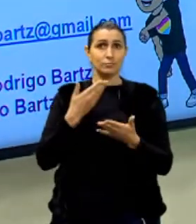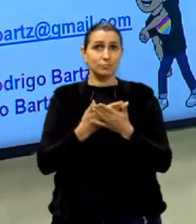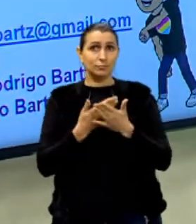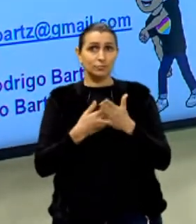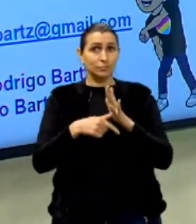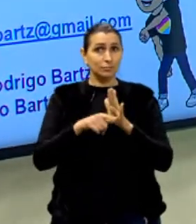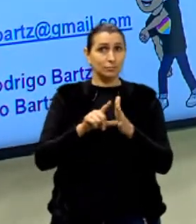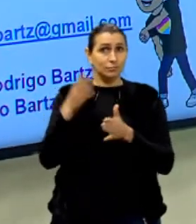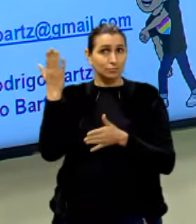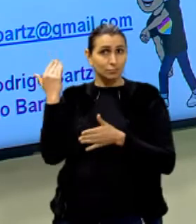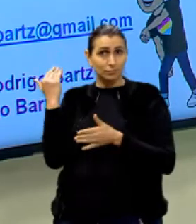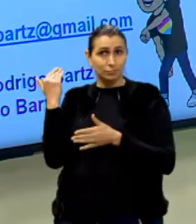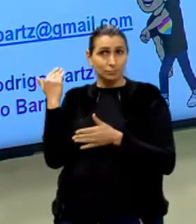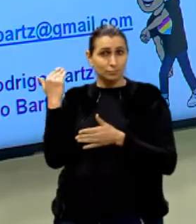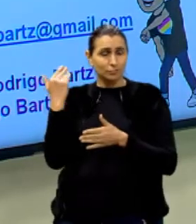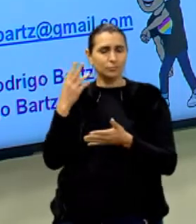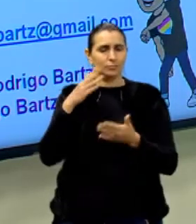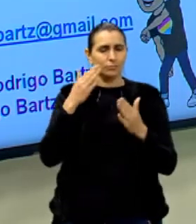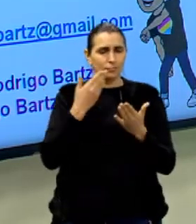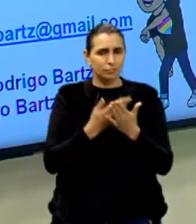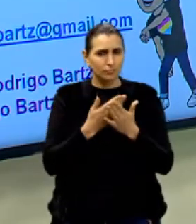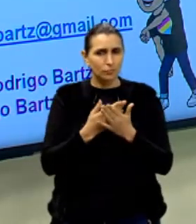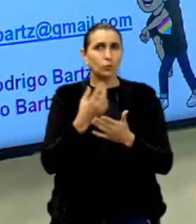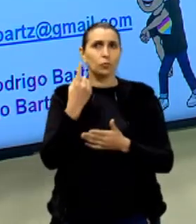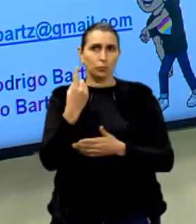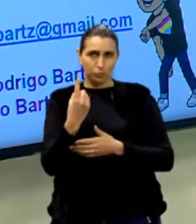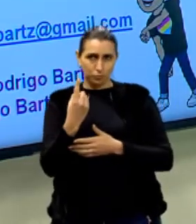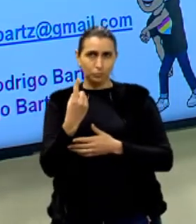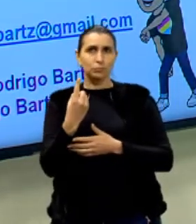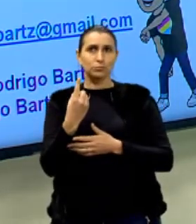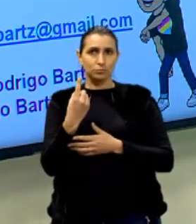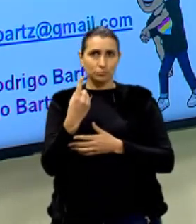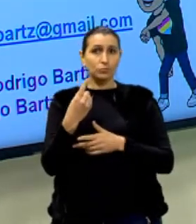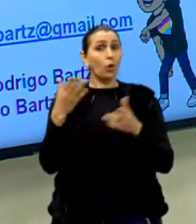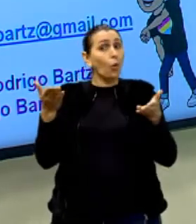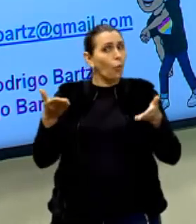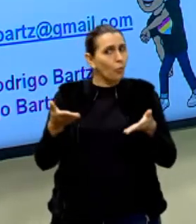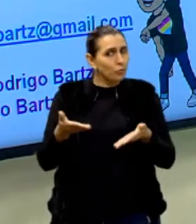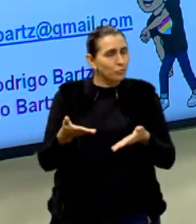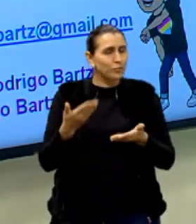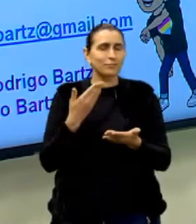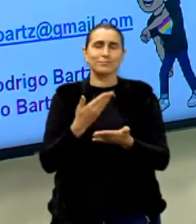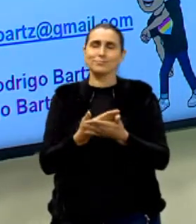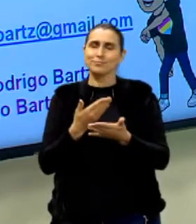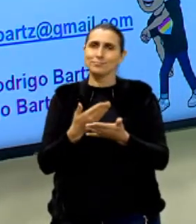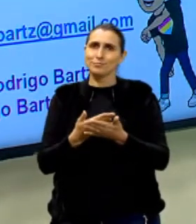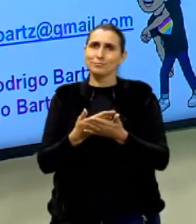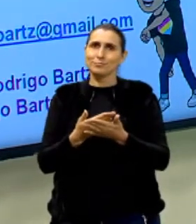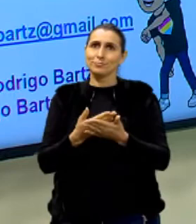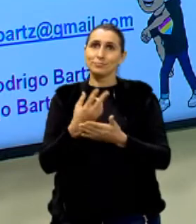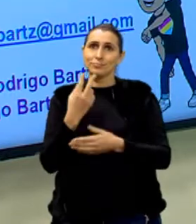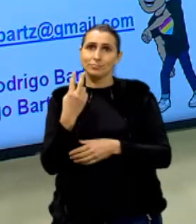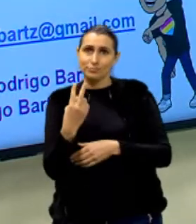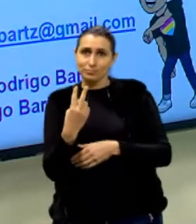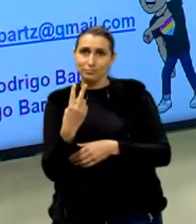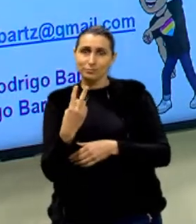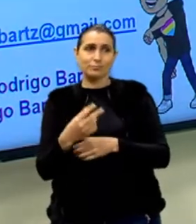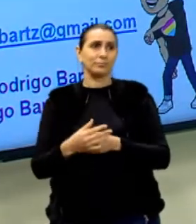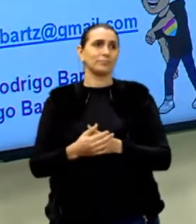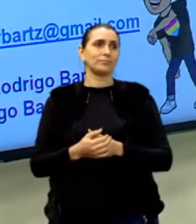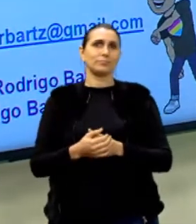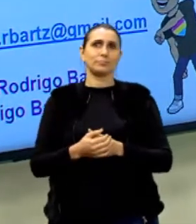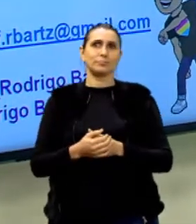anterior, a gente viu a competência 1. Hoje, a gente vai ver a competência 2.